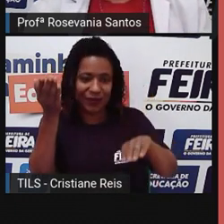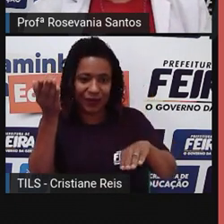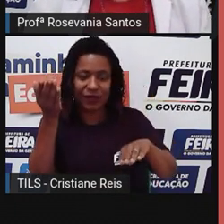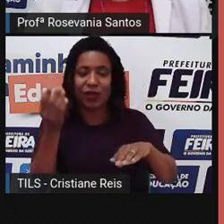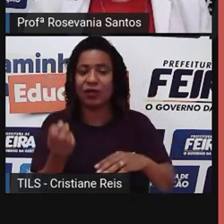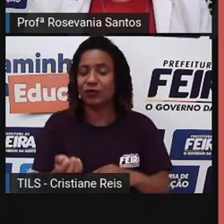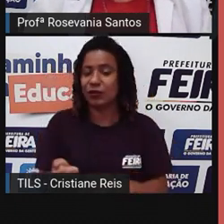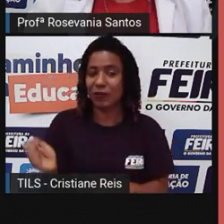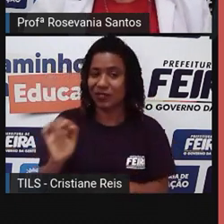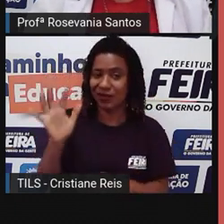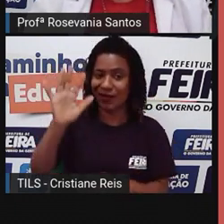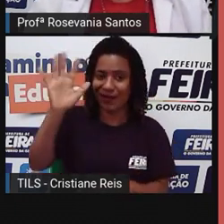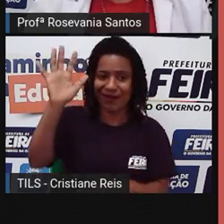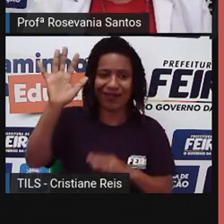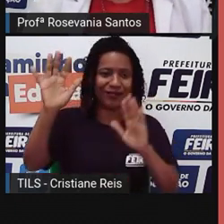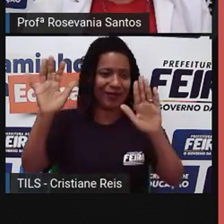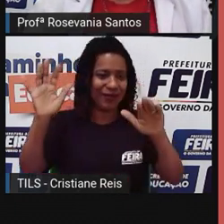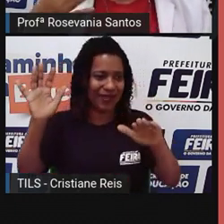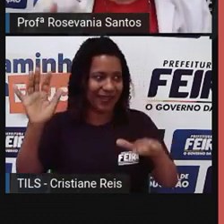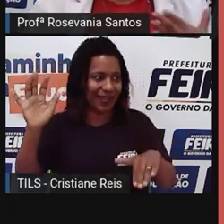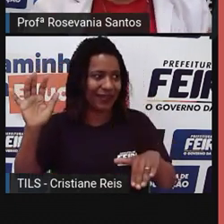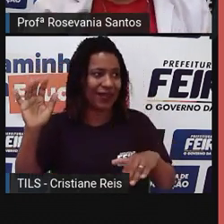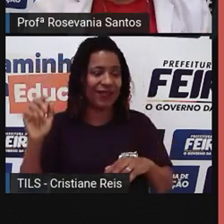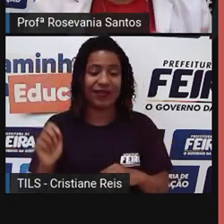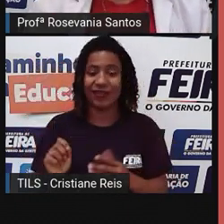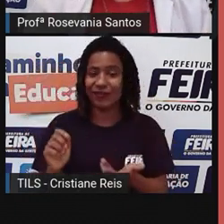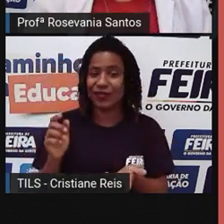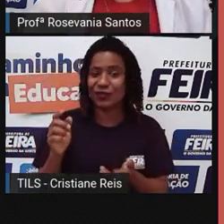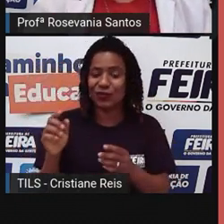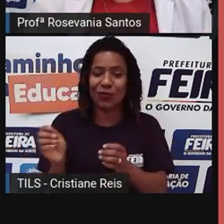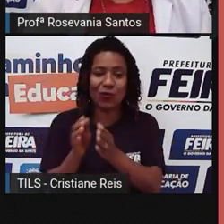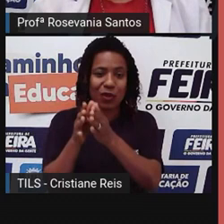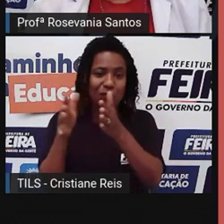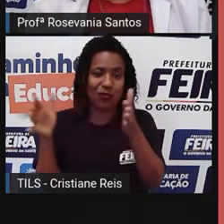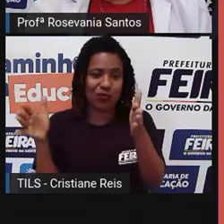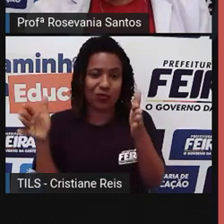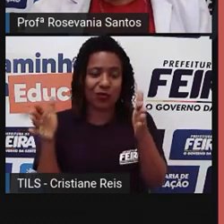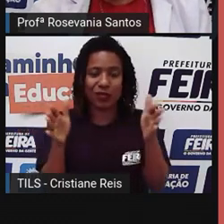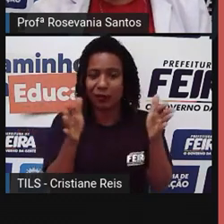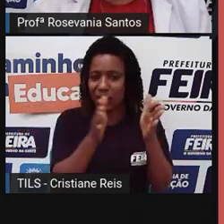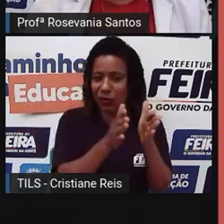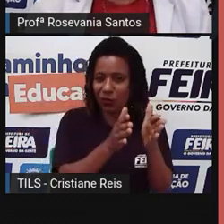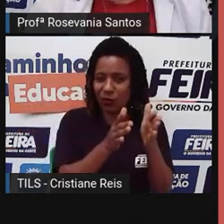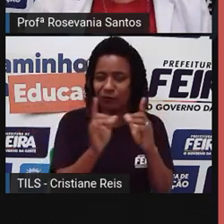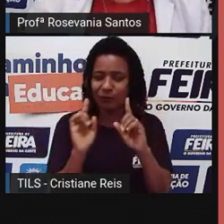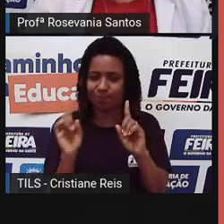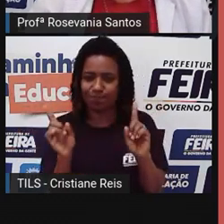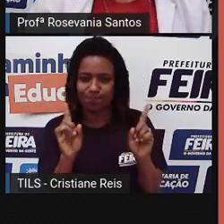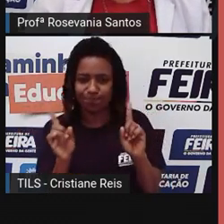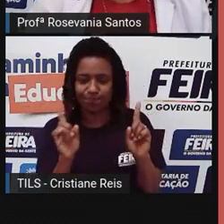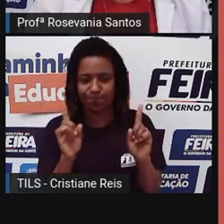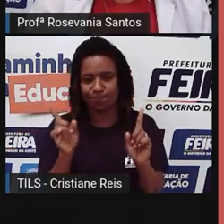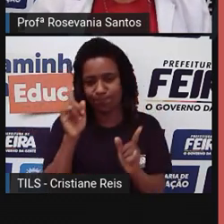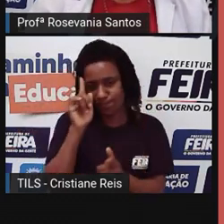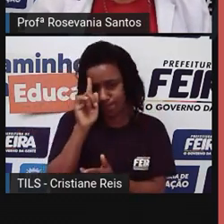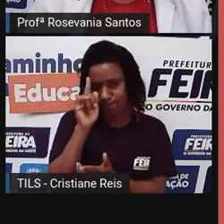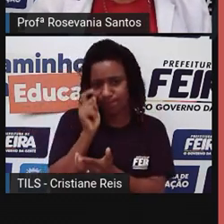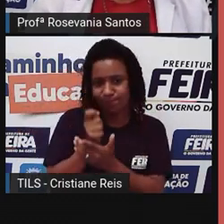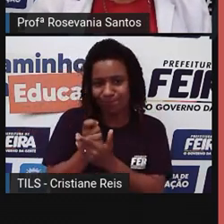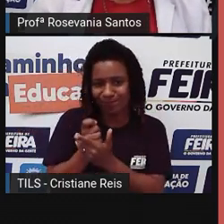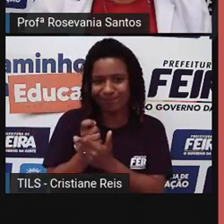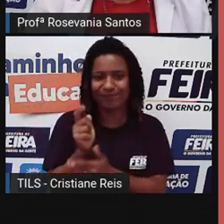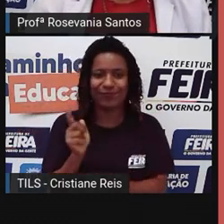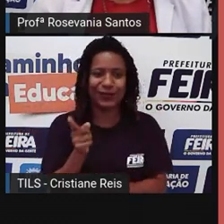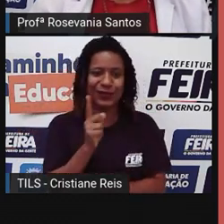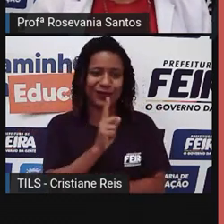outro tem um produto melhor. Essa variedade, ela ajuda o consumidor, né? Então, o objetivo é